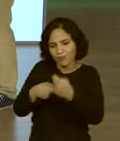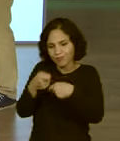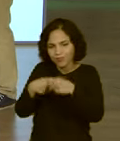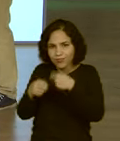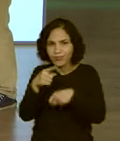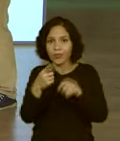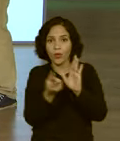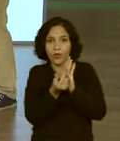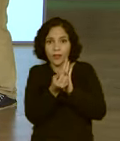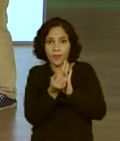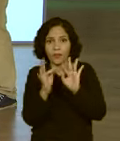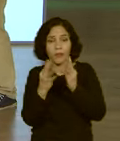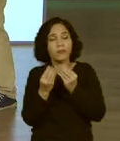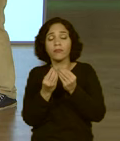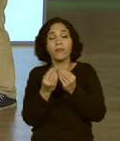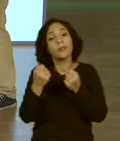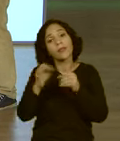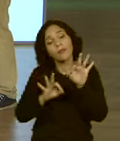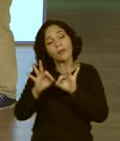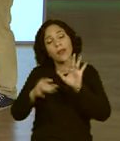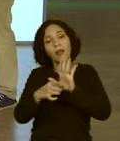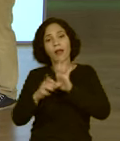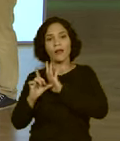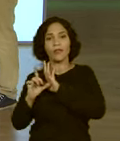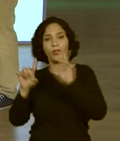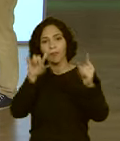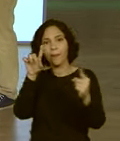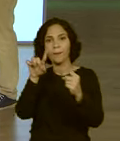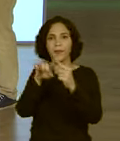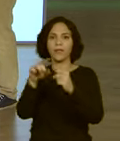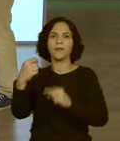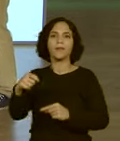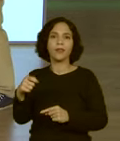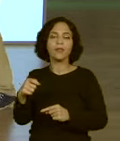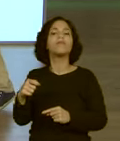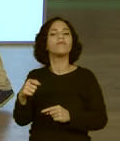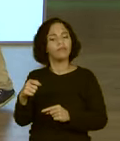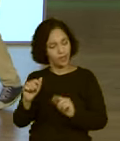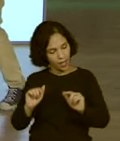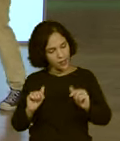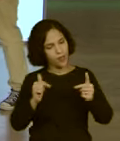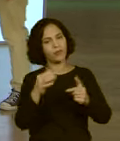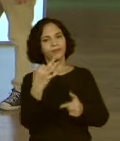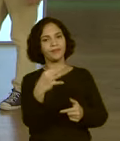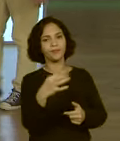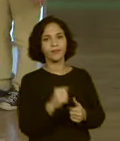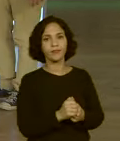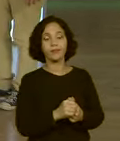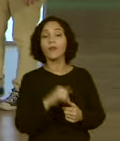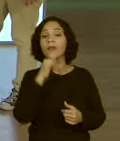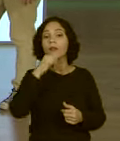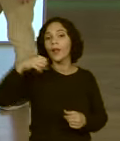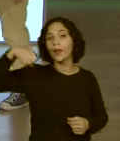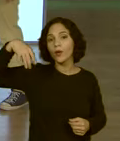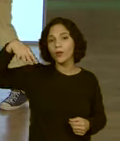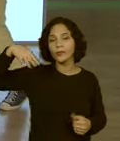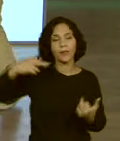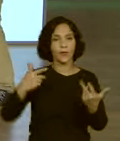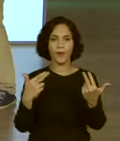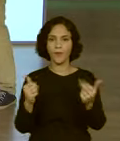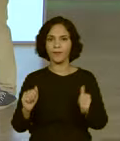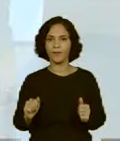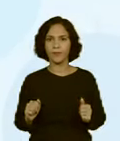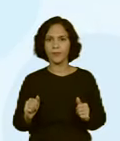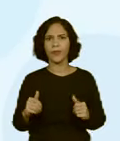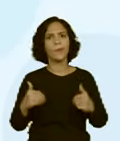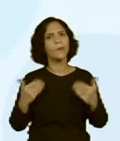familiar sem ter um plano para ser alcançado, uma meta. Exatamente, plano de ação. Energia, mesma coisa.